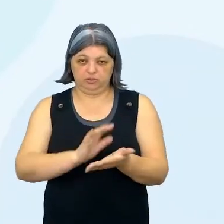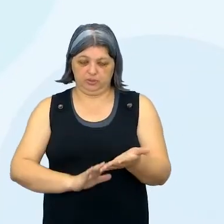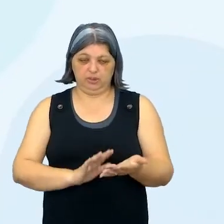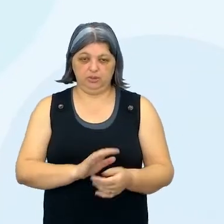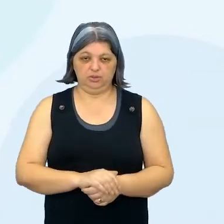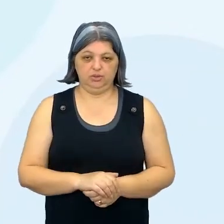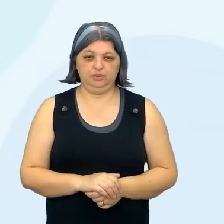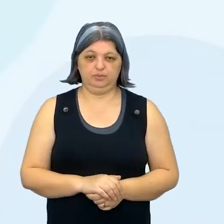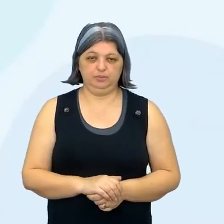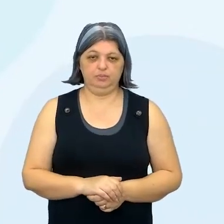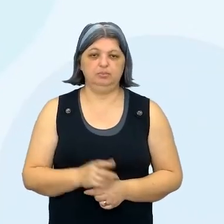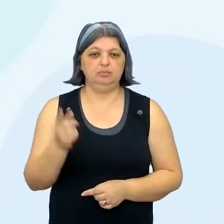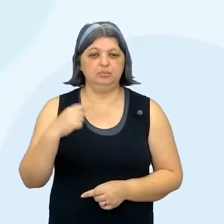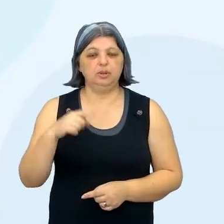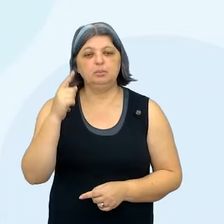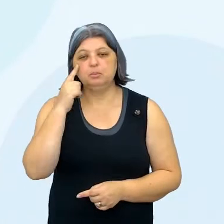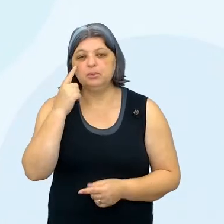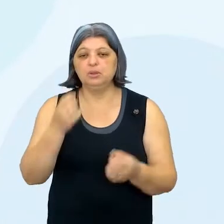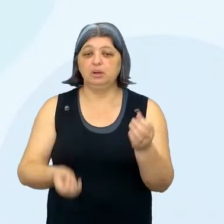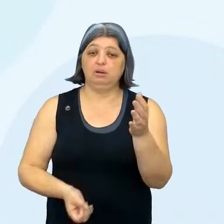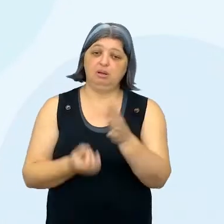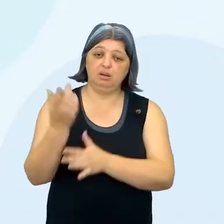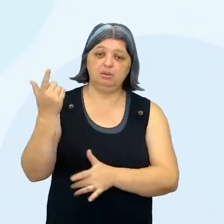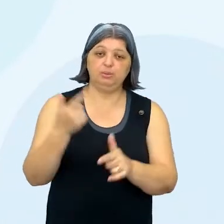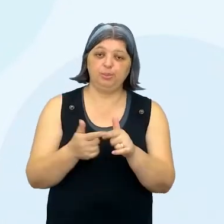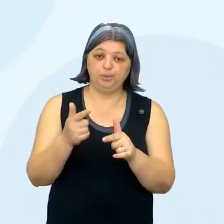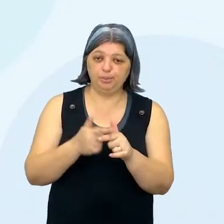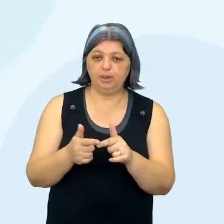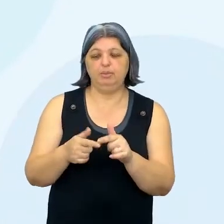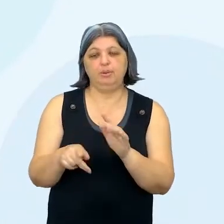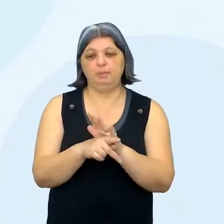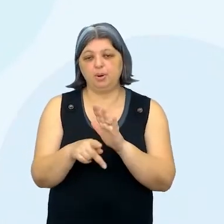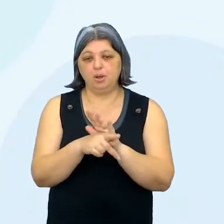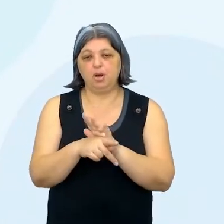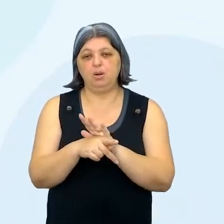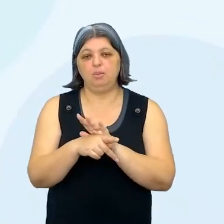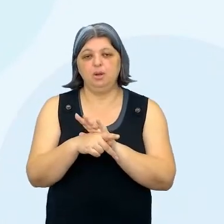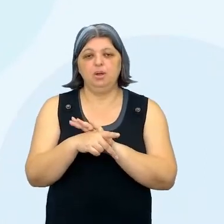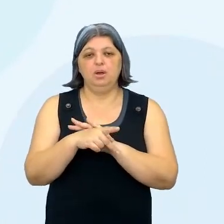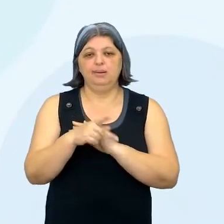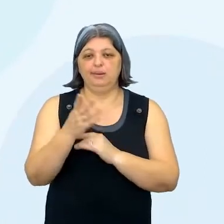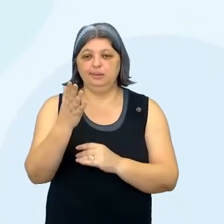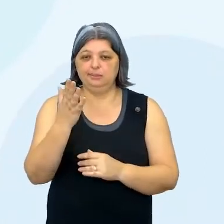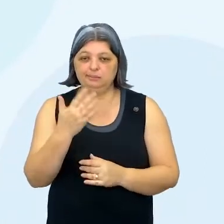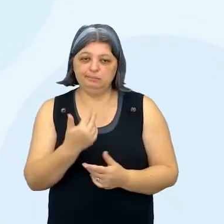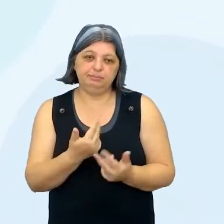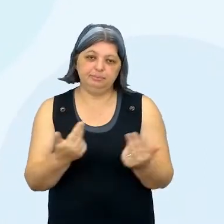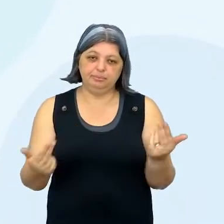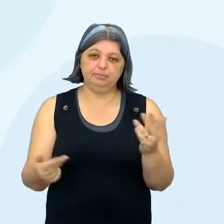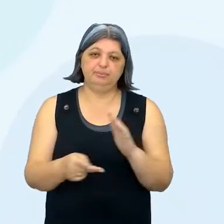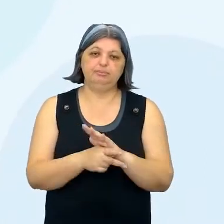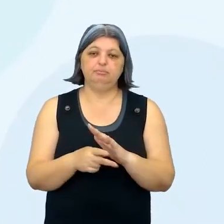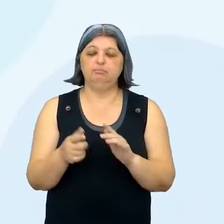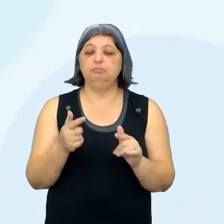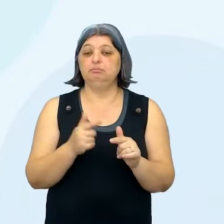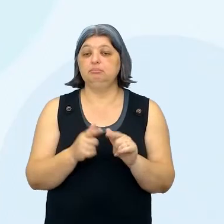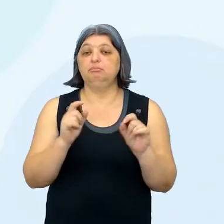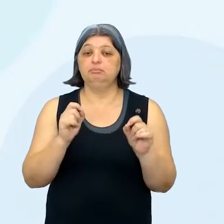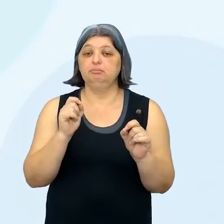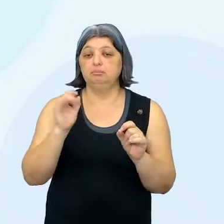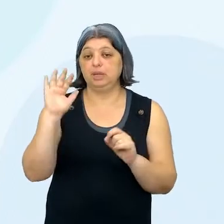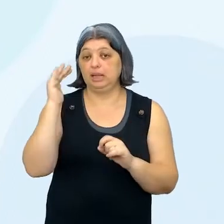formulassem aí um problema relacionado ao tema alimentação, mas também a identidade, né, sobre o problema a ser